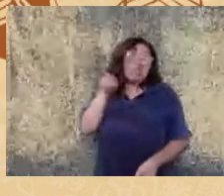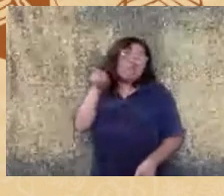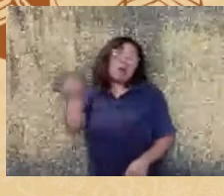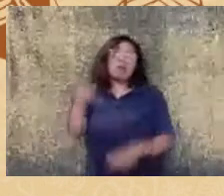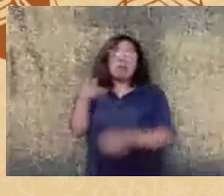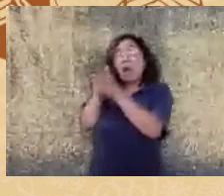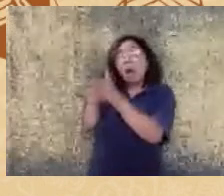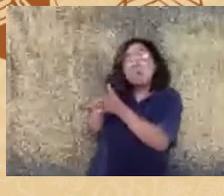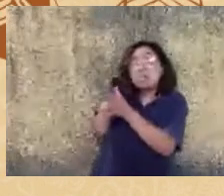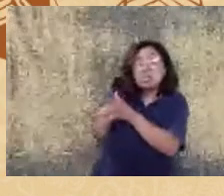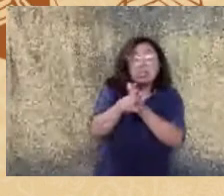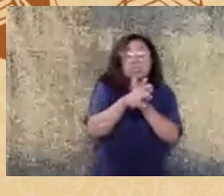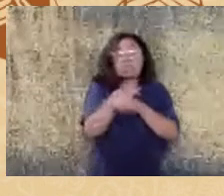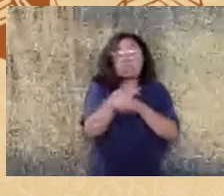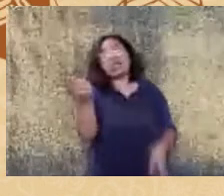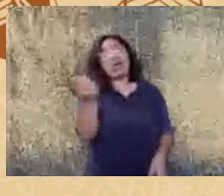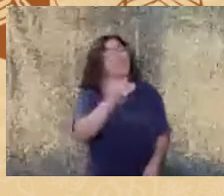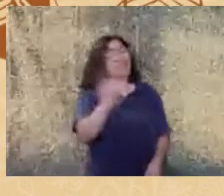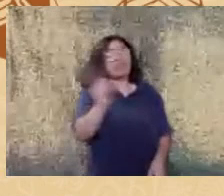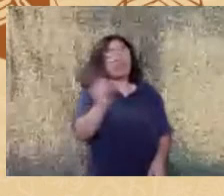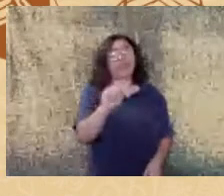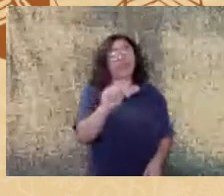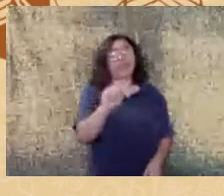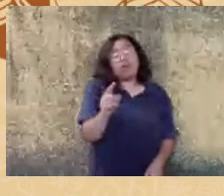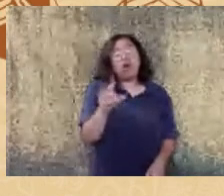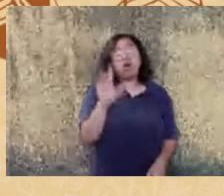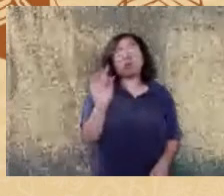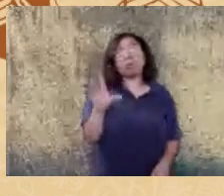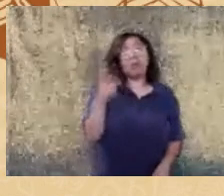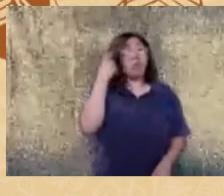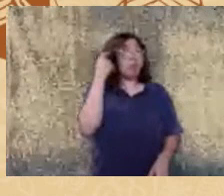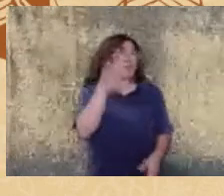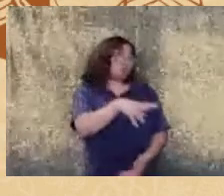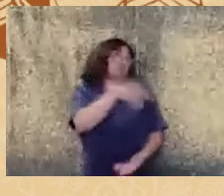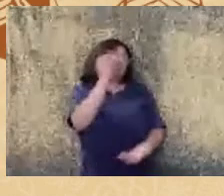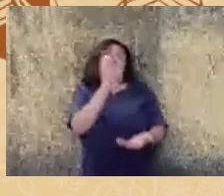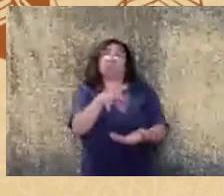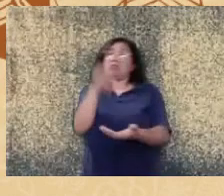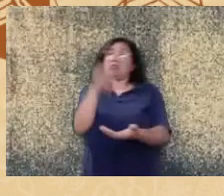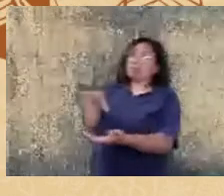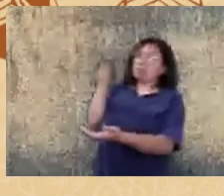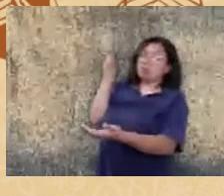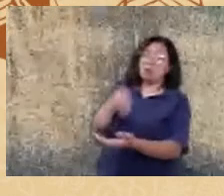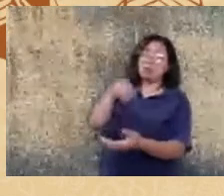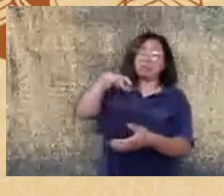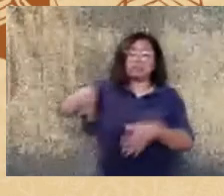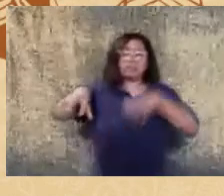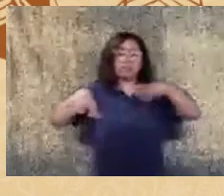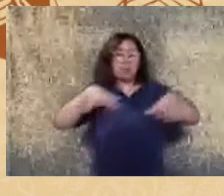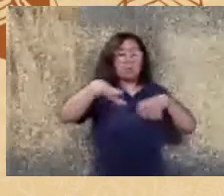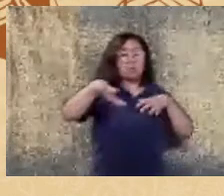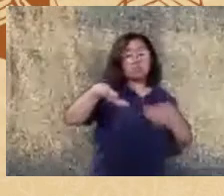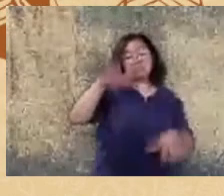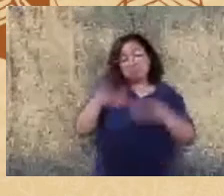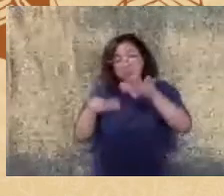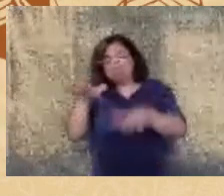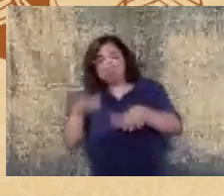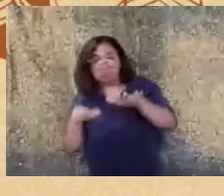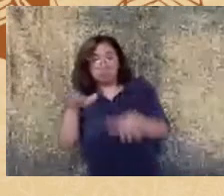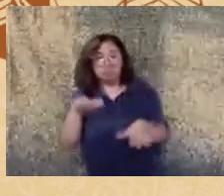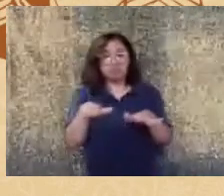aplicou um teste naquele grupo de pessoas para chegar a essa conclusão eles simplesmente calcularam uma média em função dos países